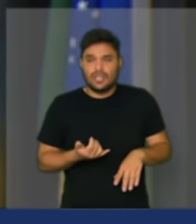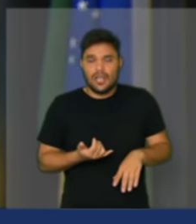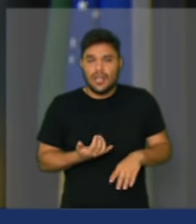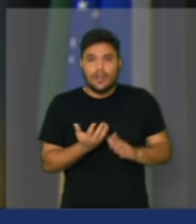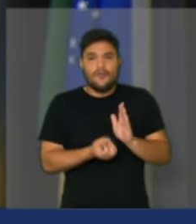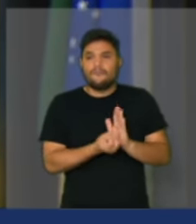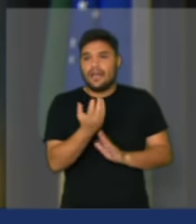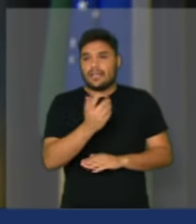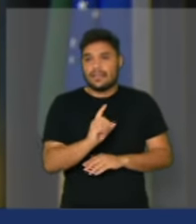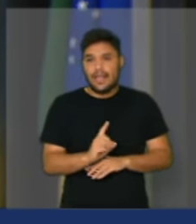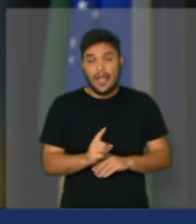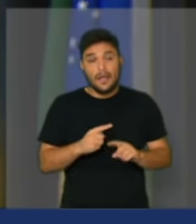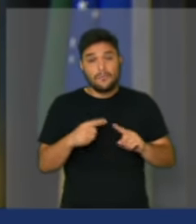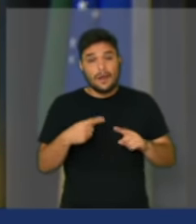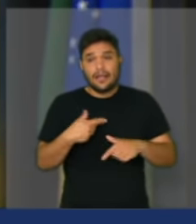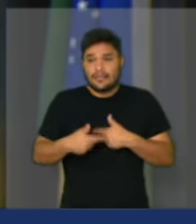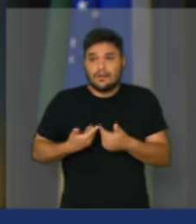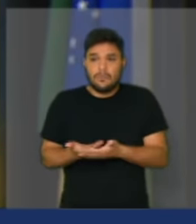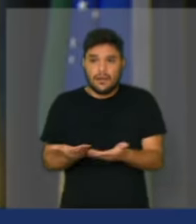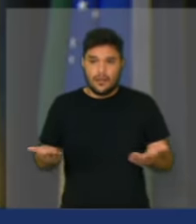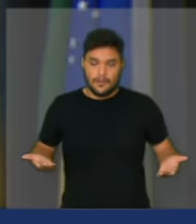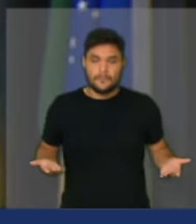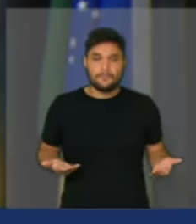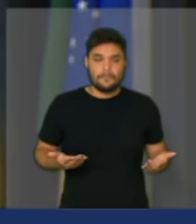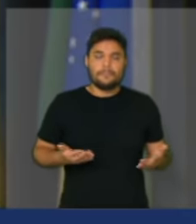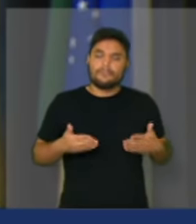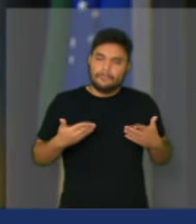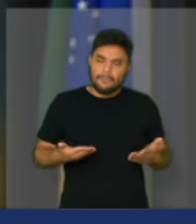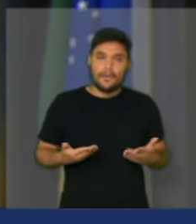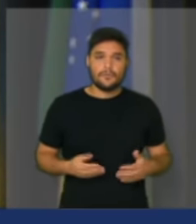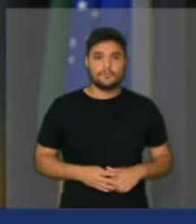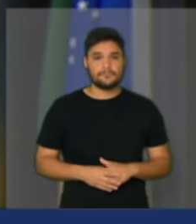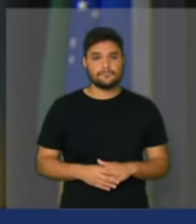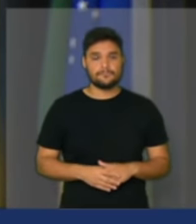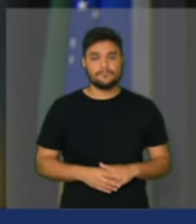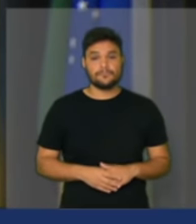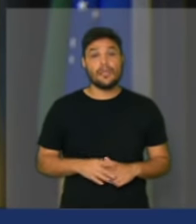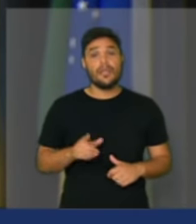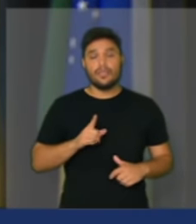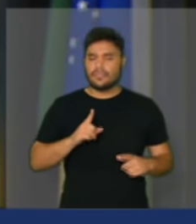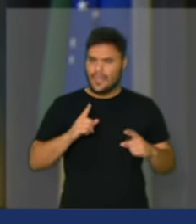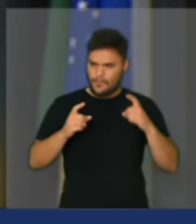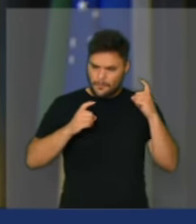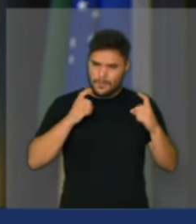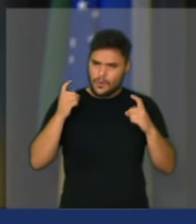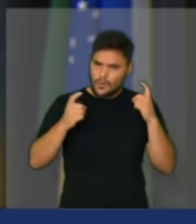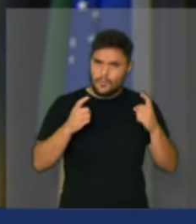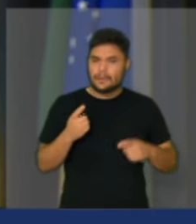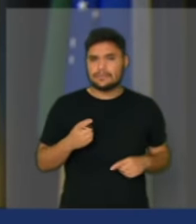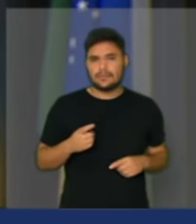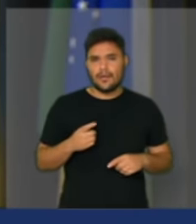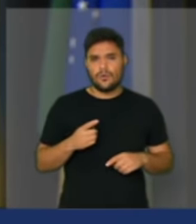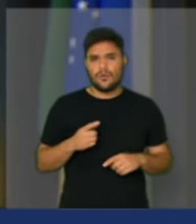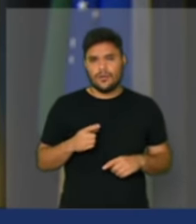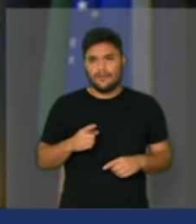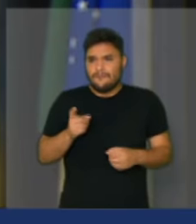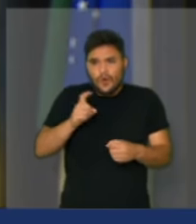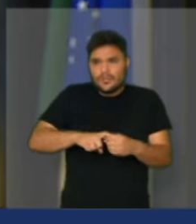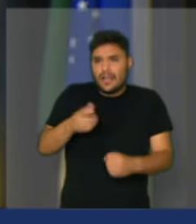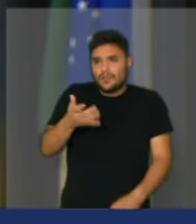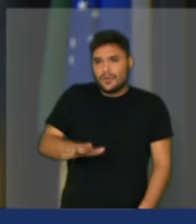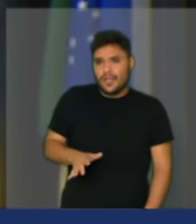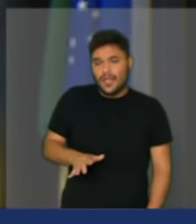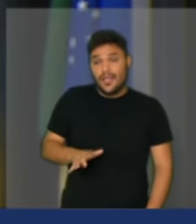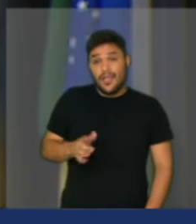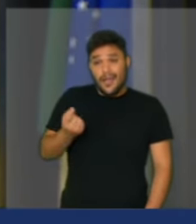barata para as atividades dessa empresa. Então, diante disso, há uma preocupação com aquilo que a gente não quer mais. O Brasil não